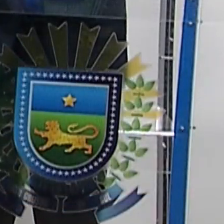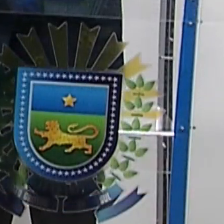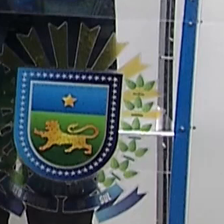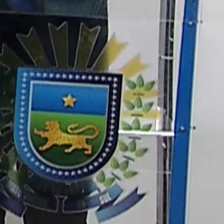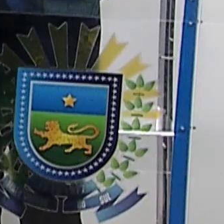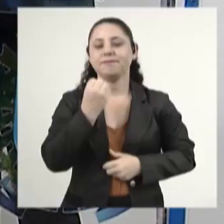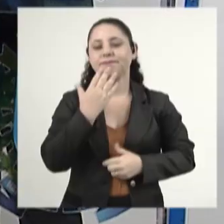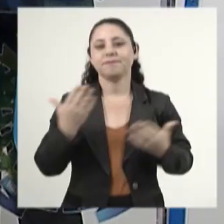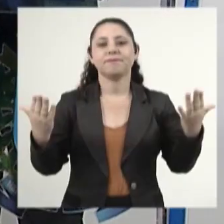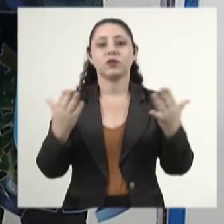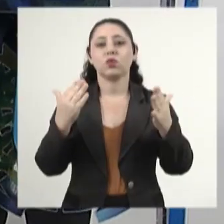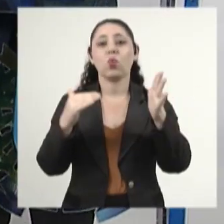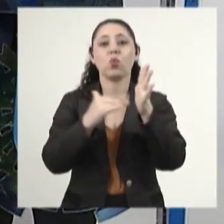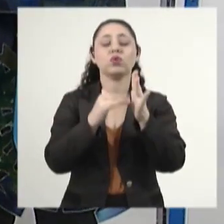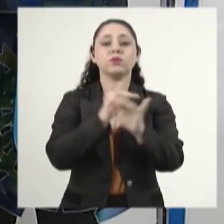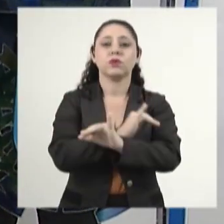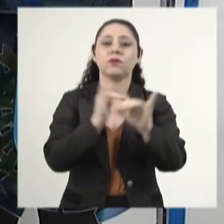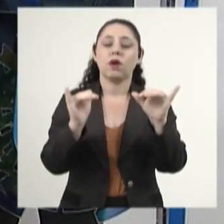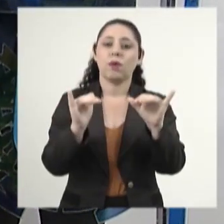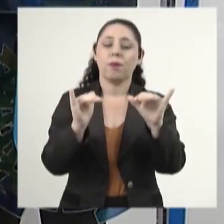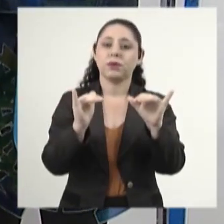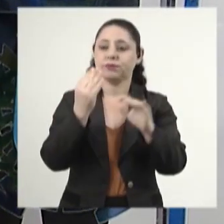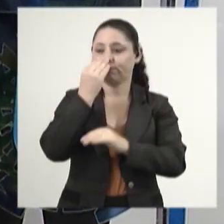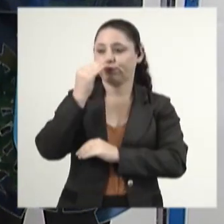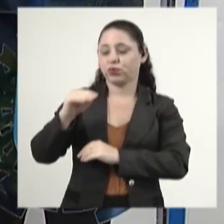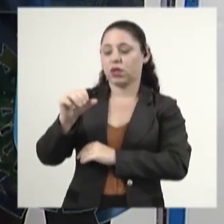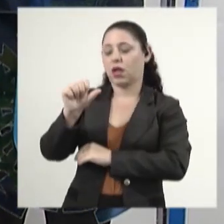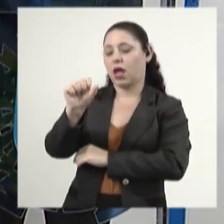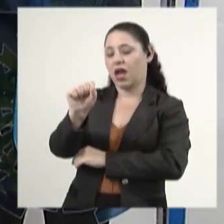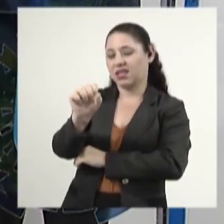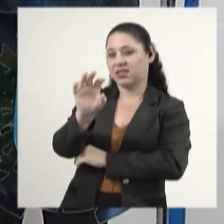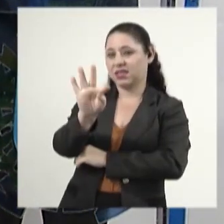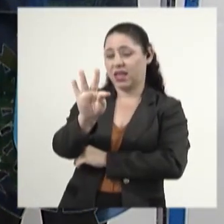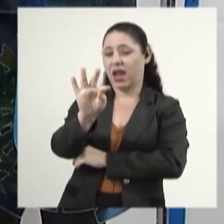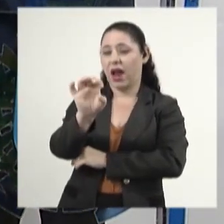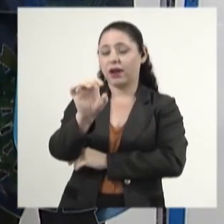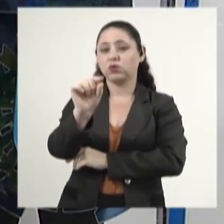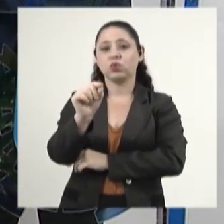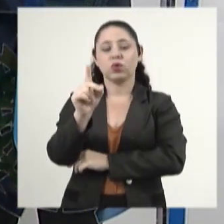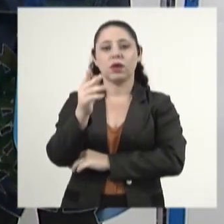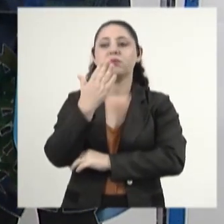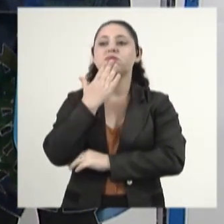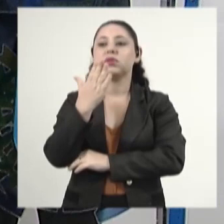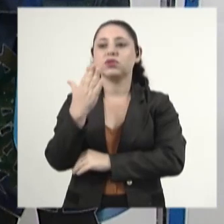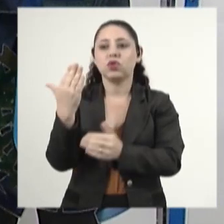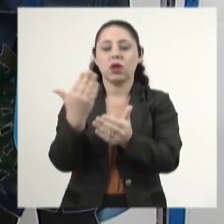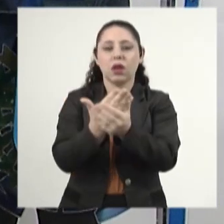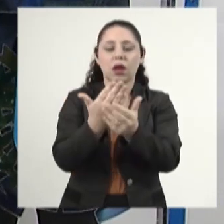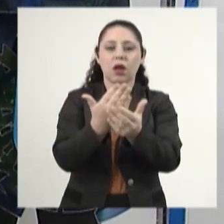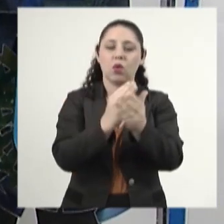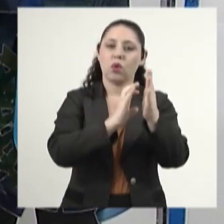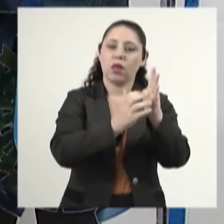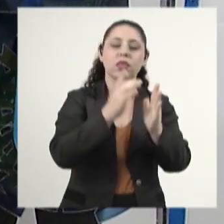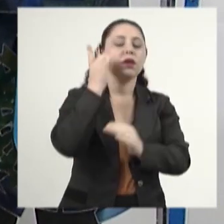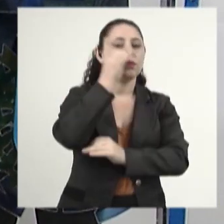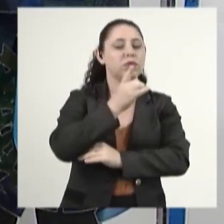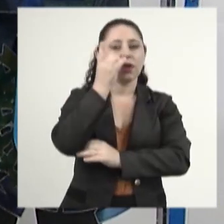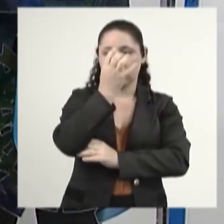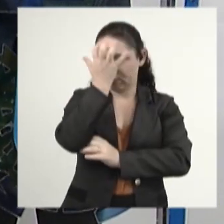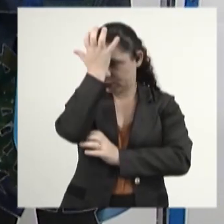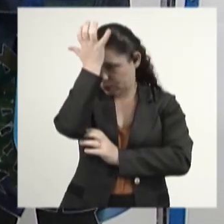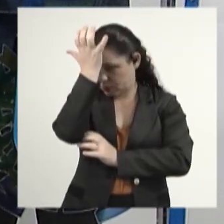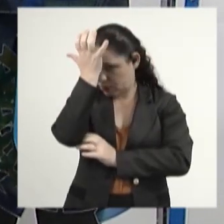Bom, e uma última informação, com a rejeição pelo Tribunal Superior Eleitoral de um recurso impetrado pelo partido do deputado Rafael